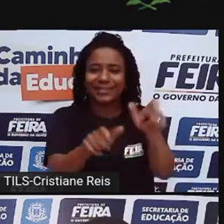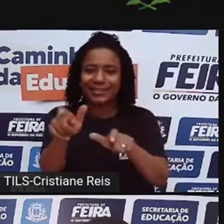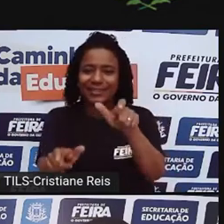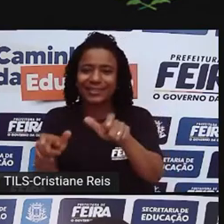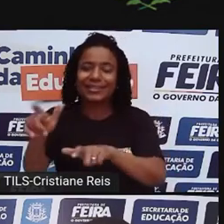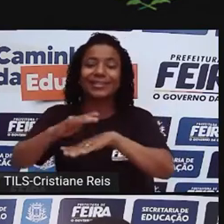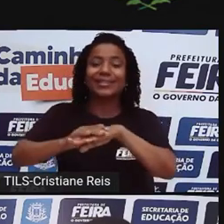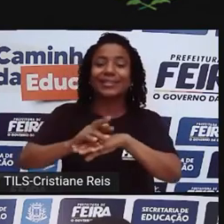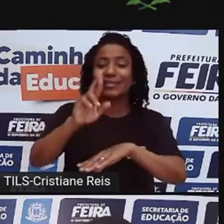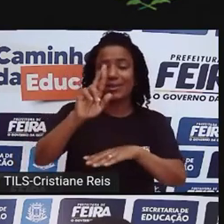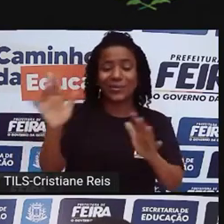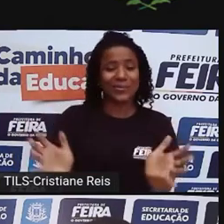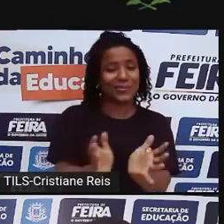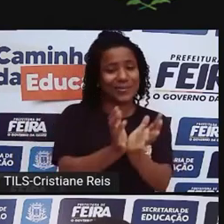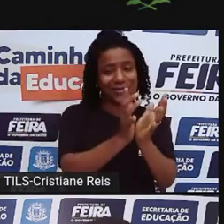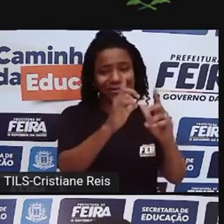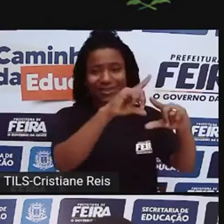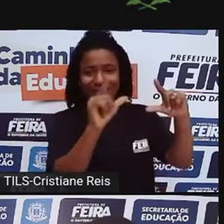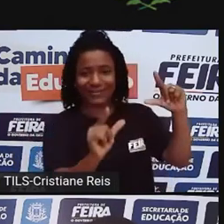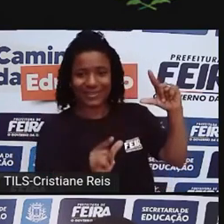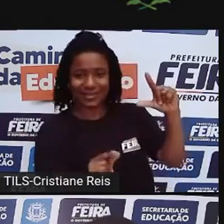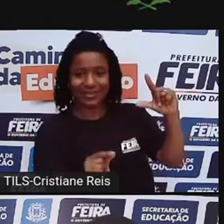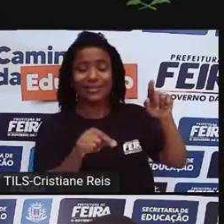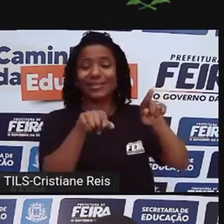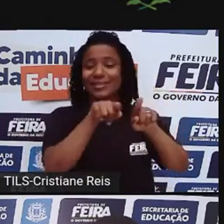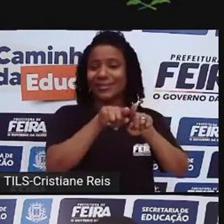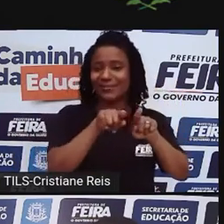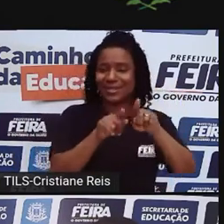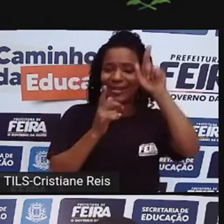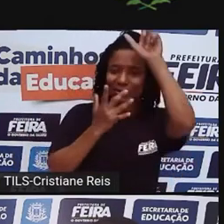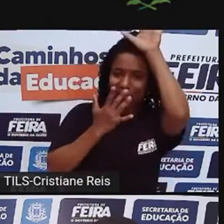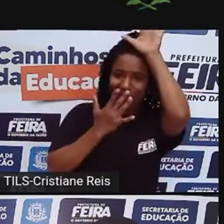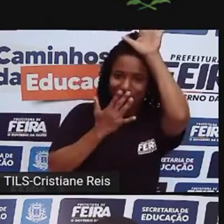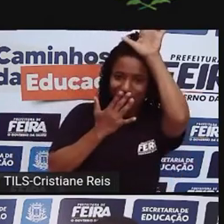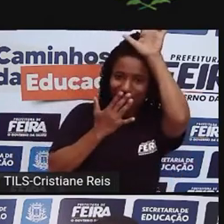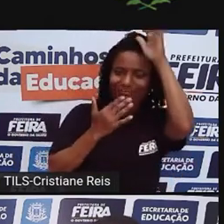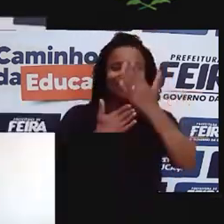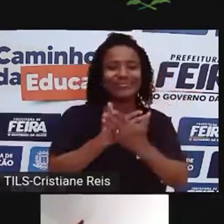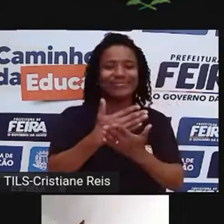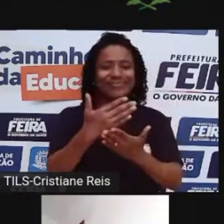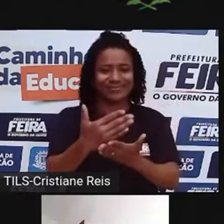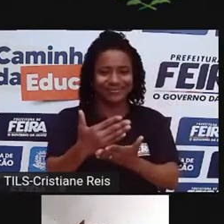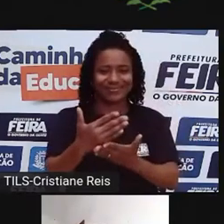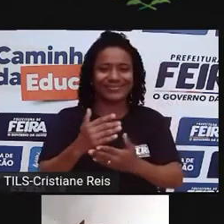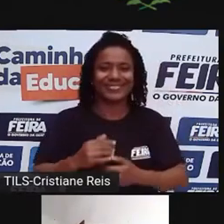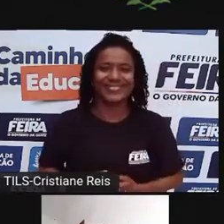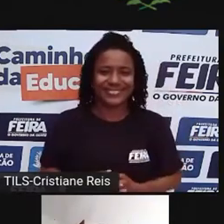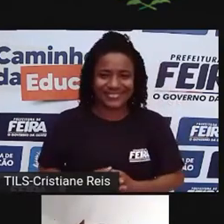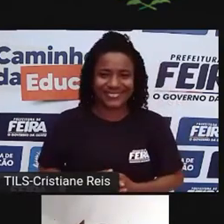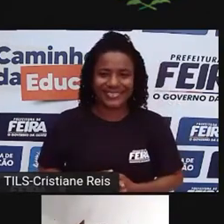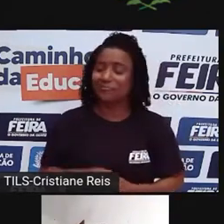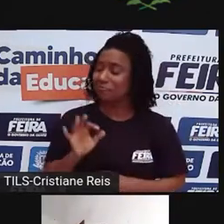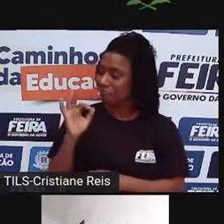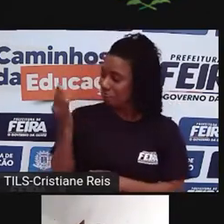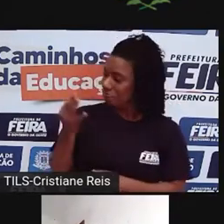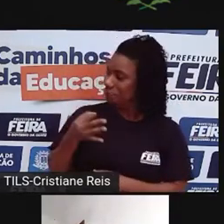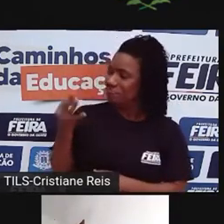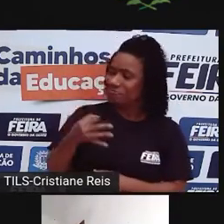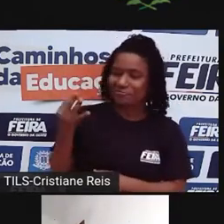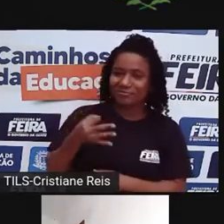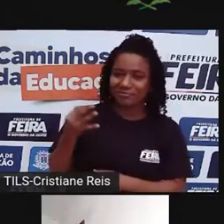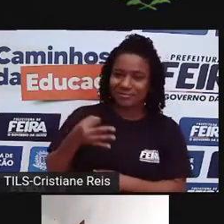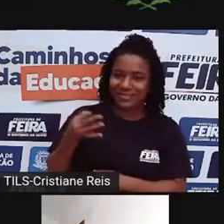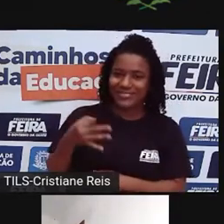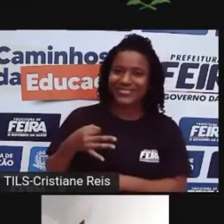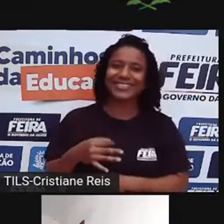nos povos africanos e afro-brasileiros. Para começar, eu acho que é isso, Felipe. Perfeito. Já foi um bom